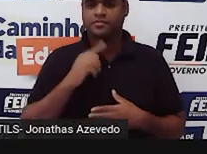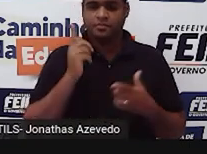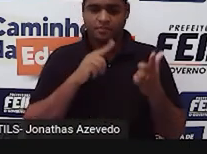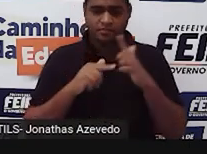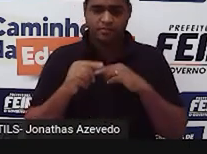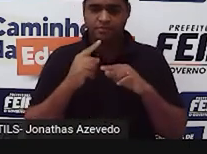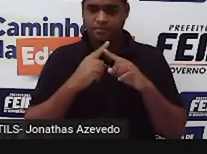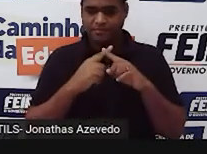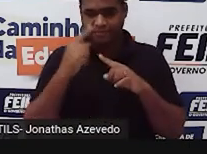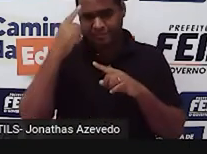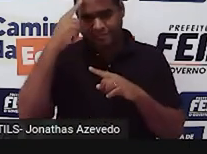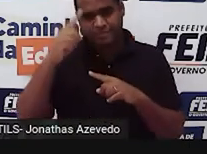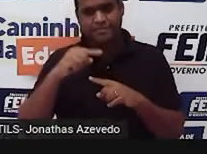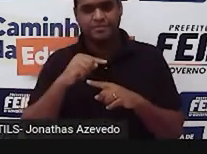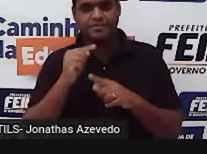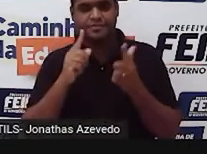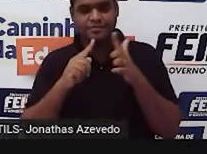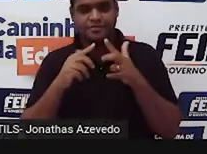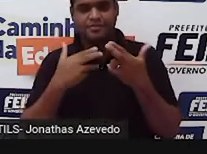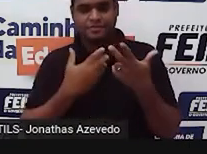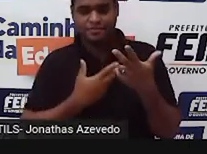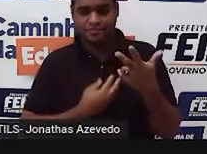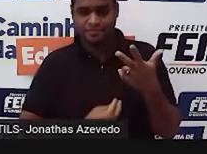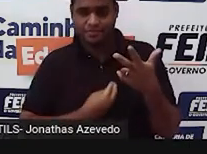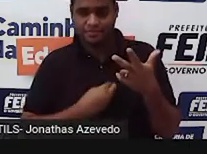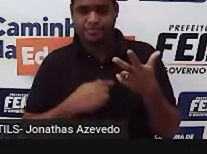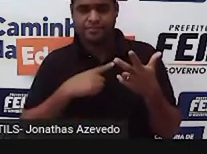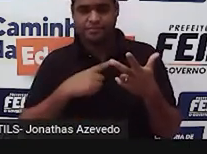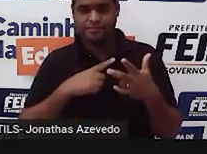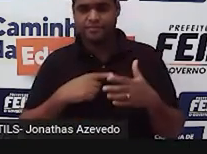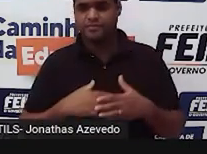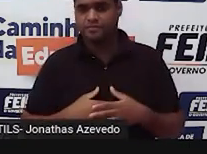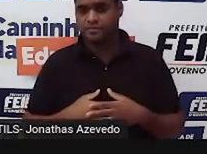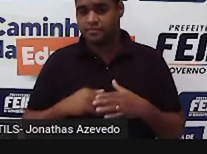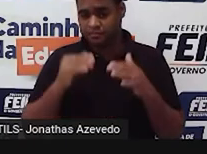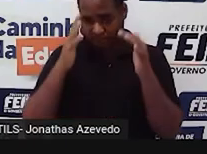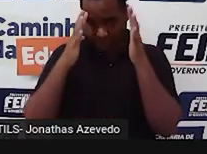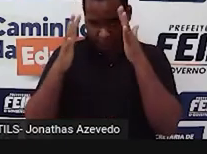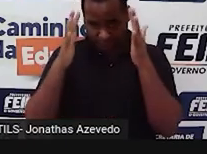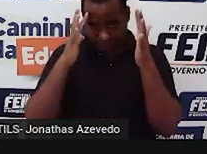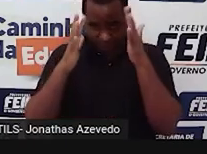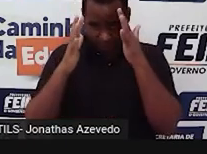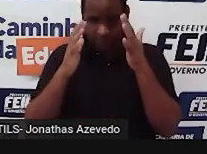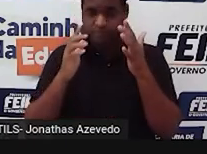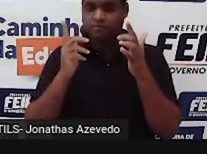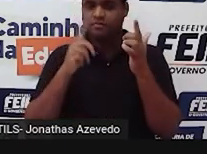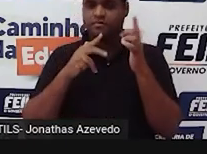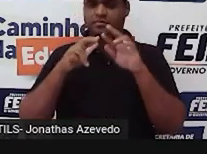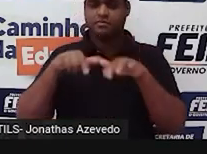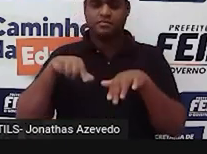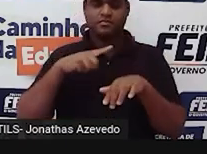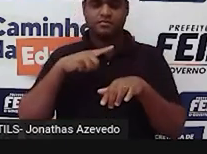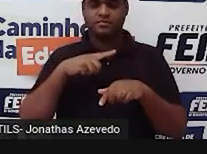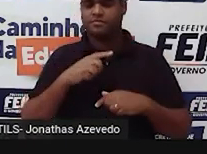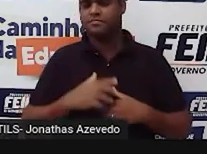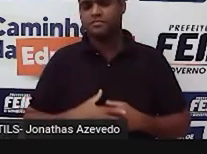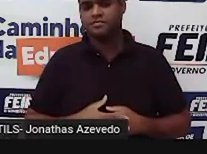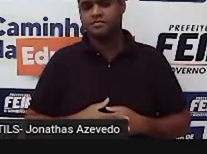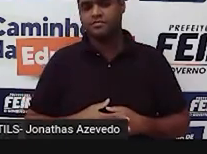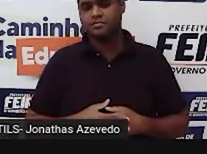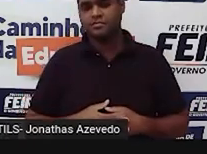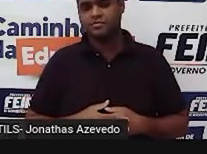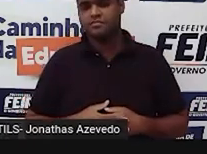um triângulo. E, pensando agora na outra parte da condição de existência, o lado